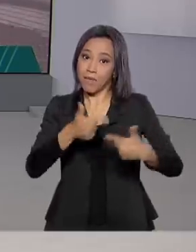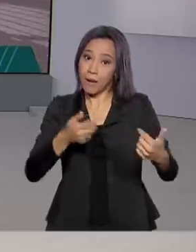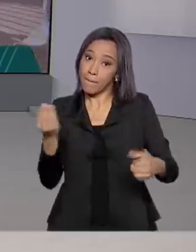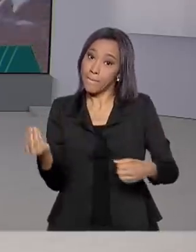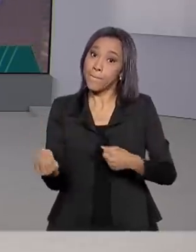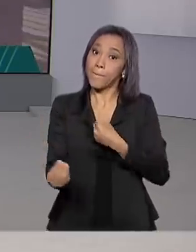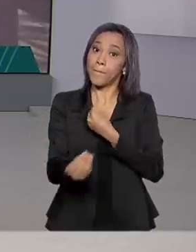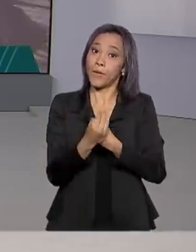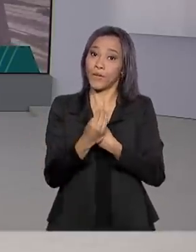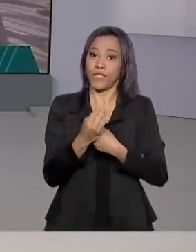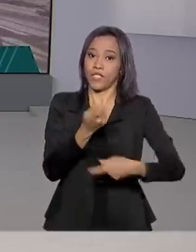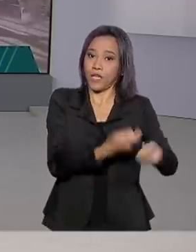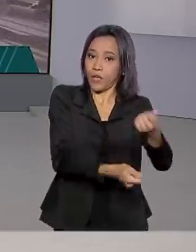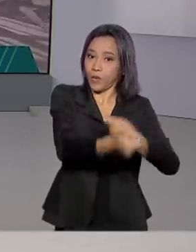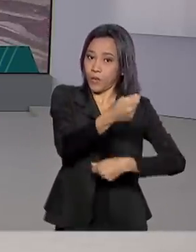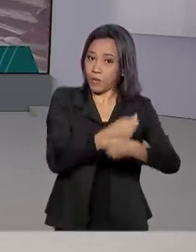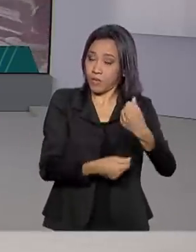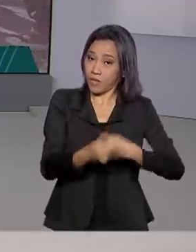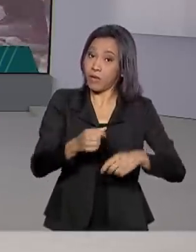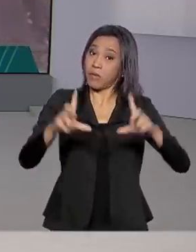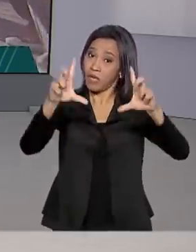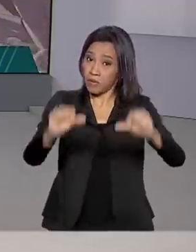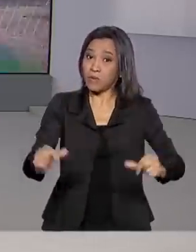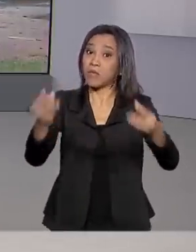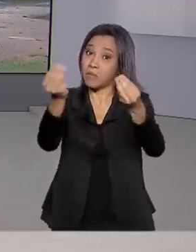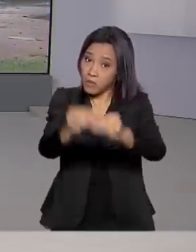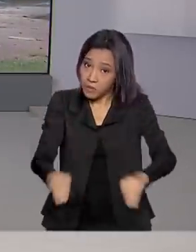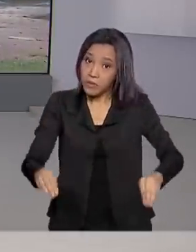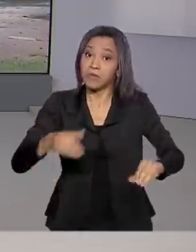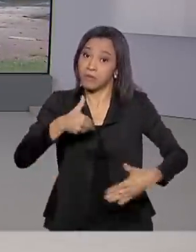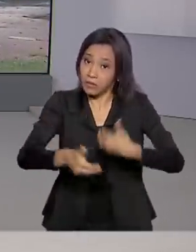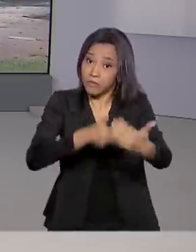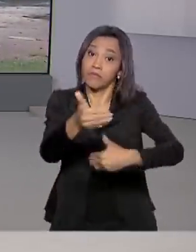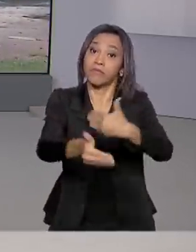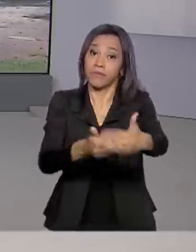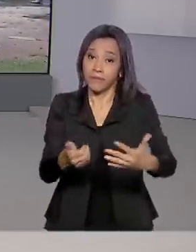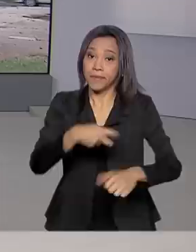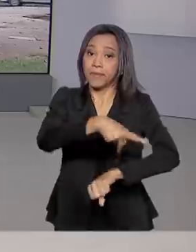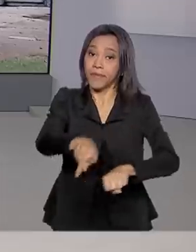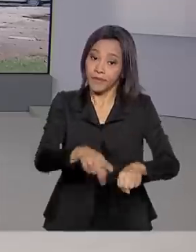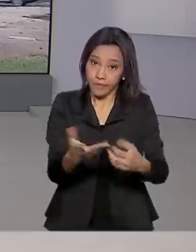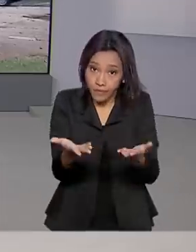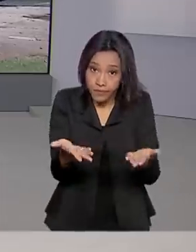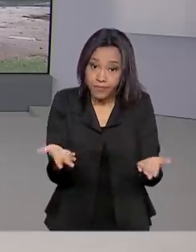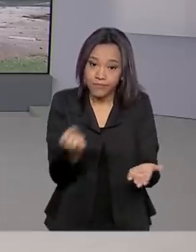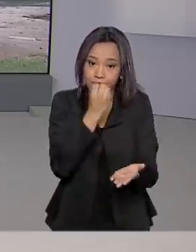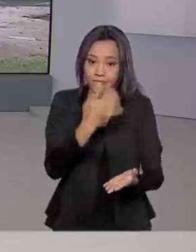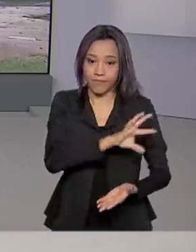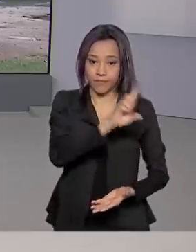impactos que possam prejudicar o crescimento do país. Não é isso, Glauco de Queiroz? Bom dia para você.